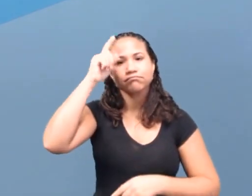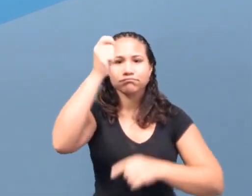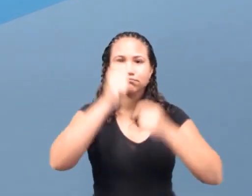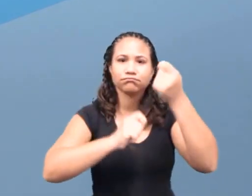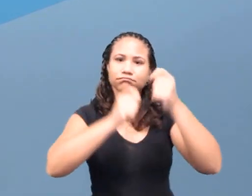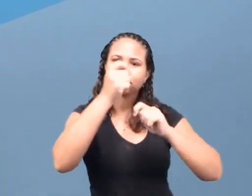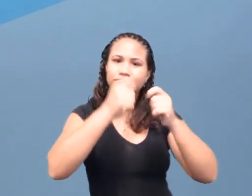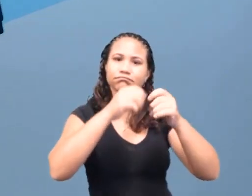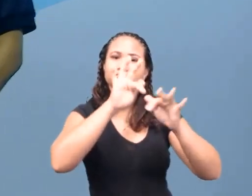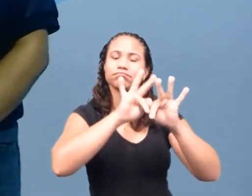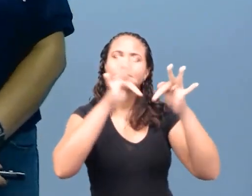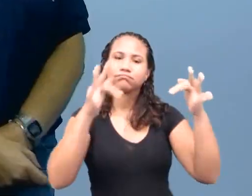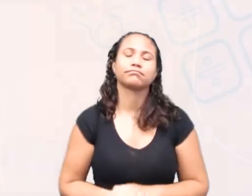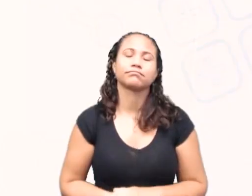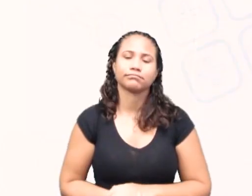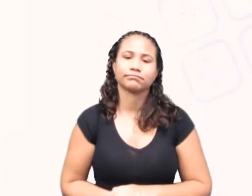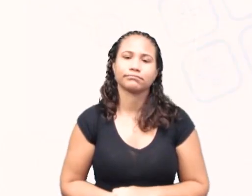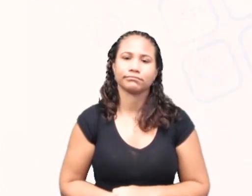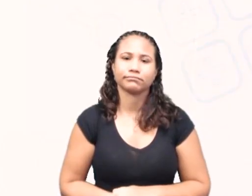cotidianas.